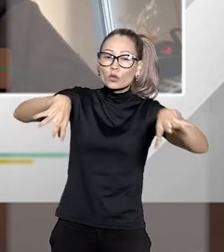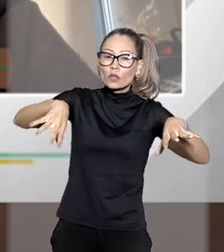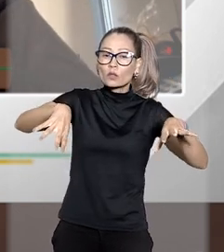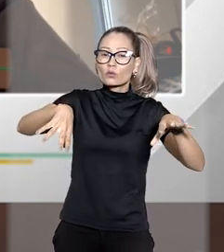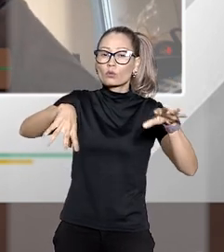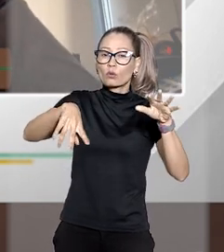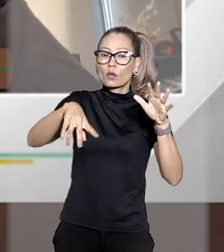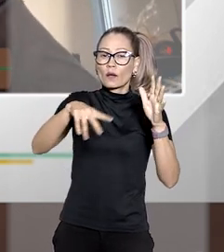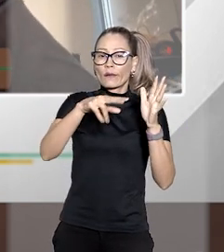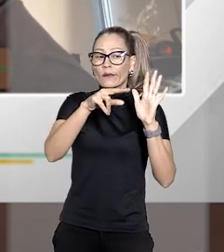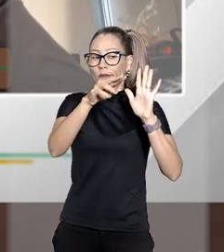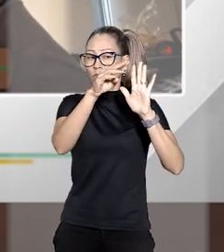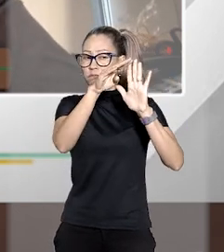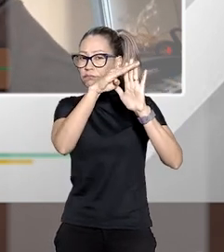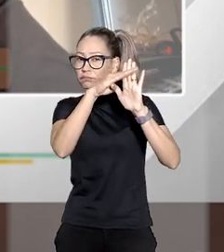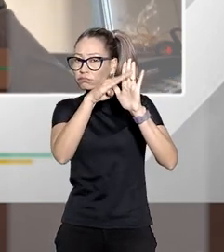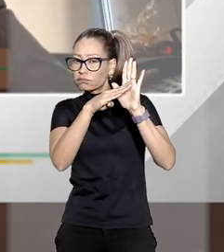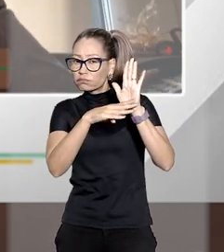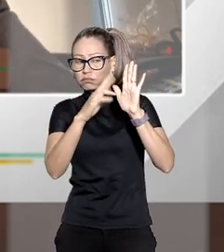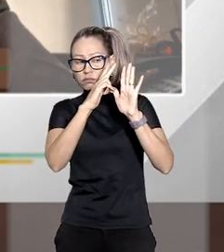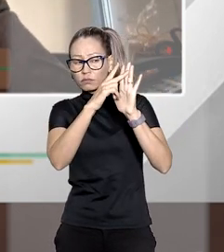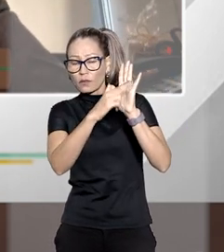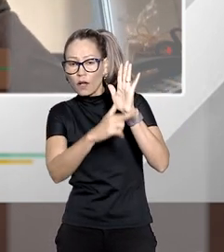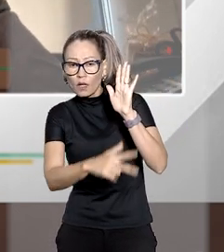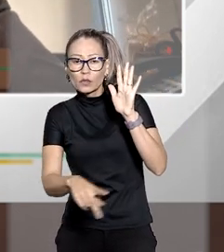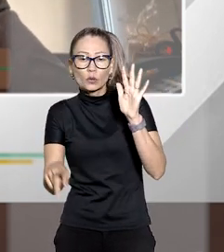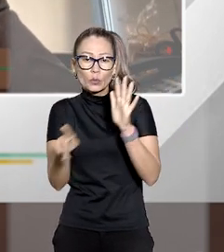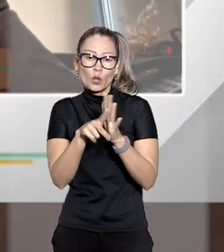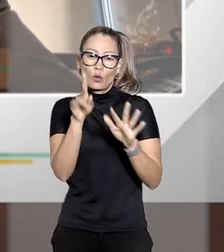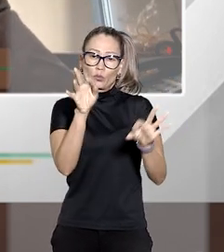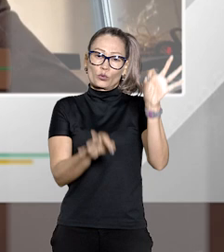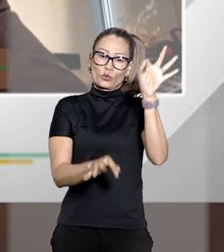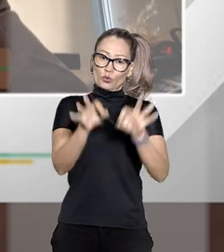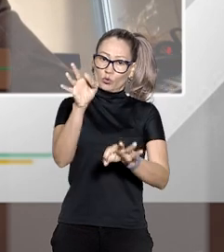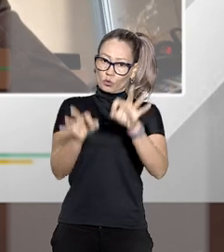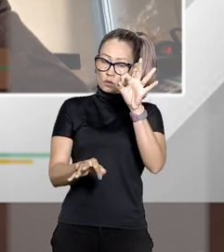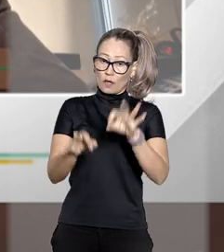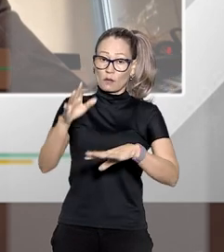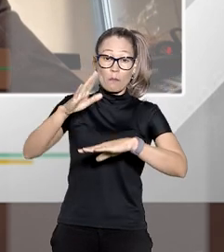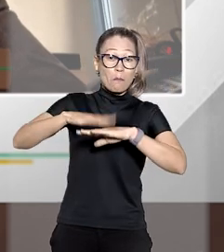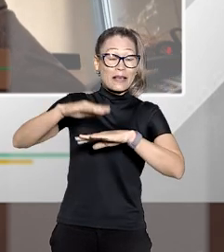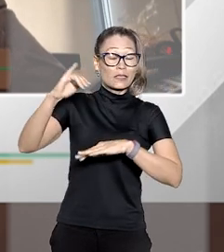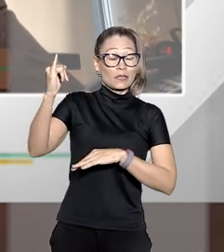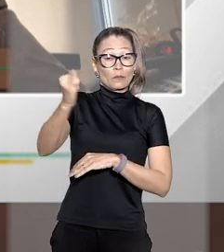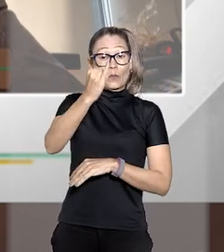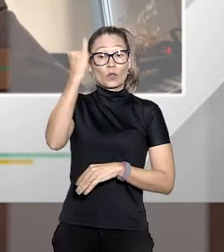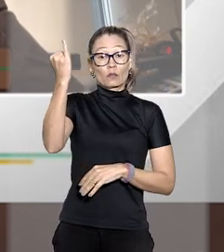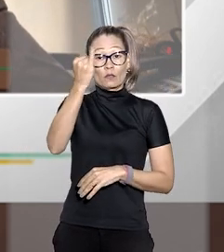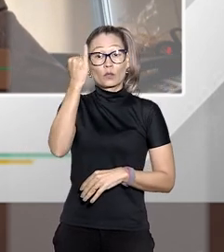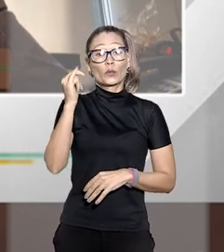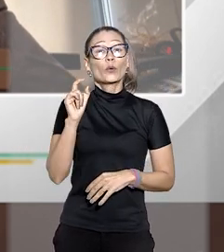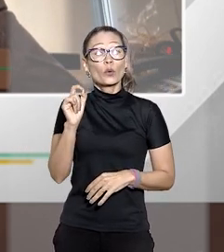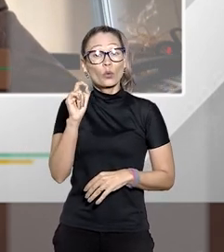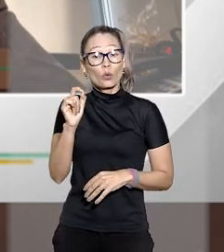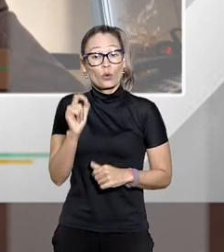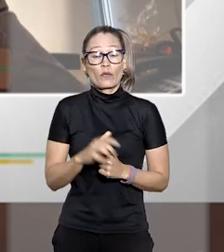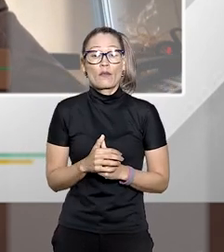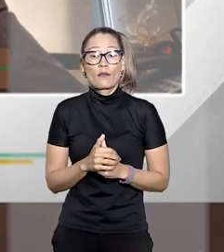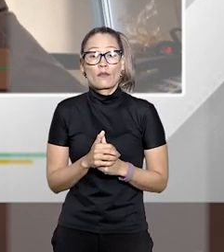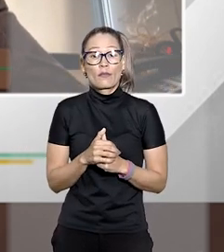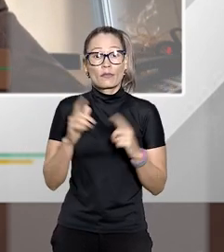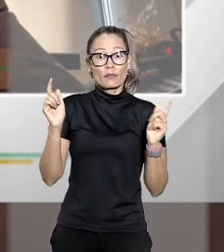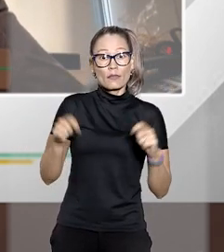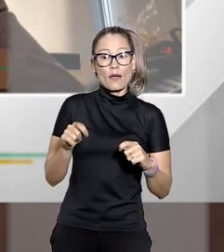princípios regentes do sistema de juizado mas o maior e mais importante deles aquele que